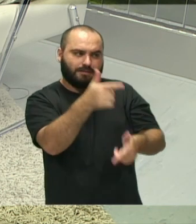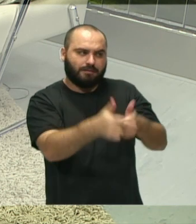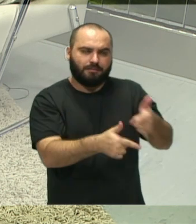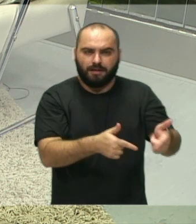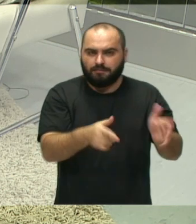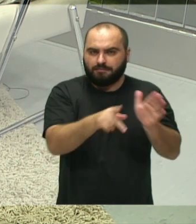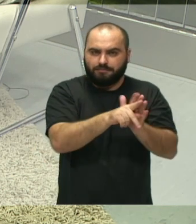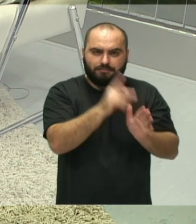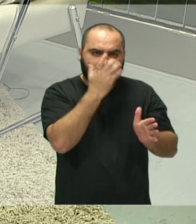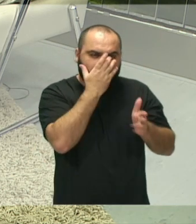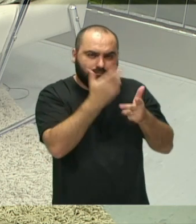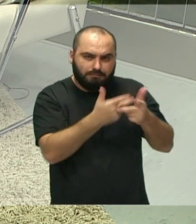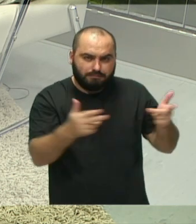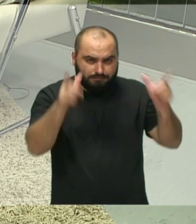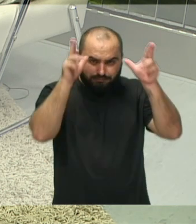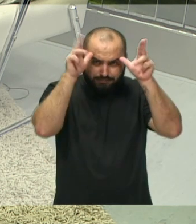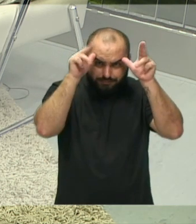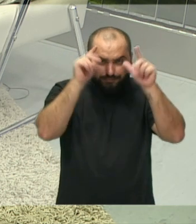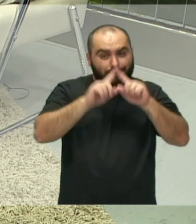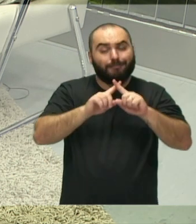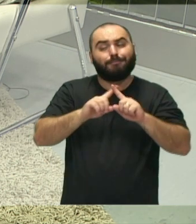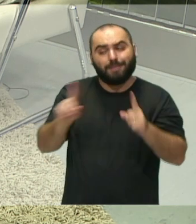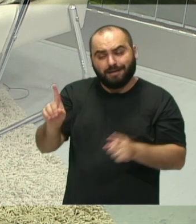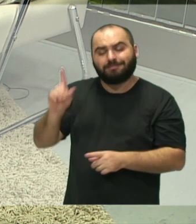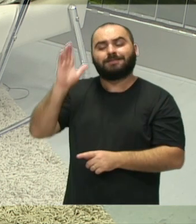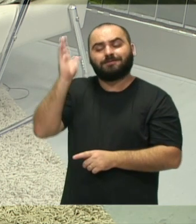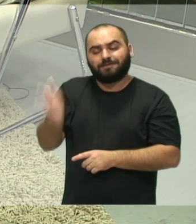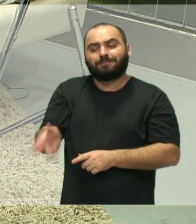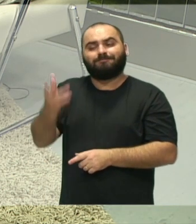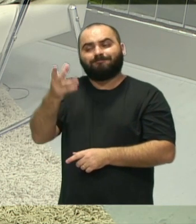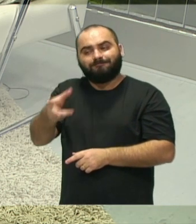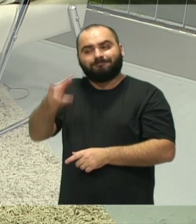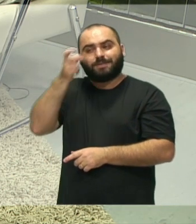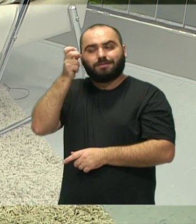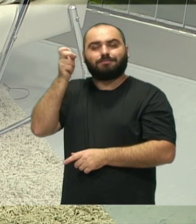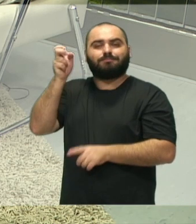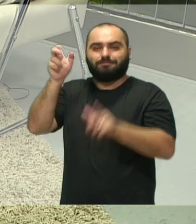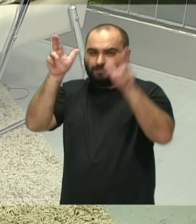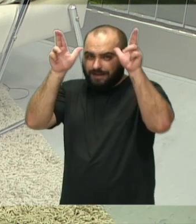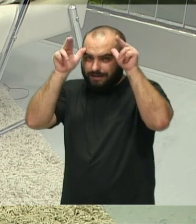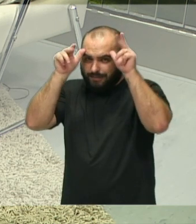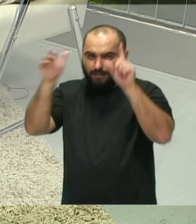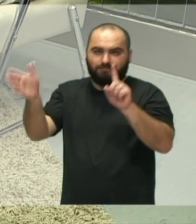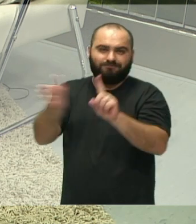também a situação de maus tratos que muitos dos animais passam, vereadora.